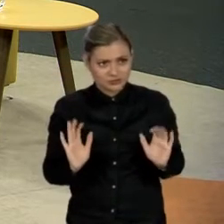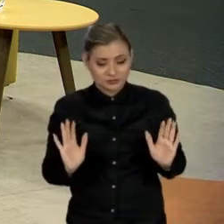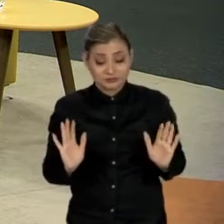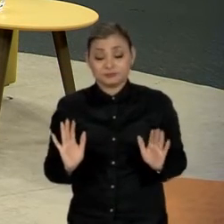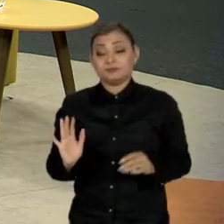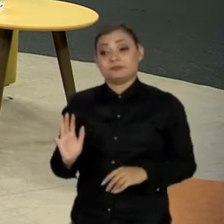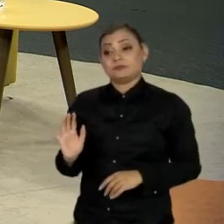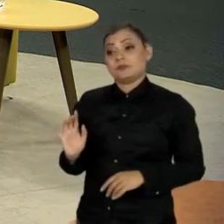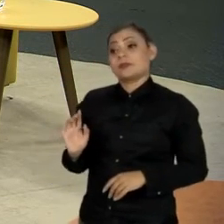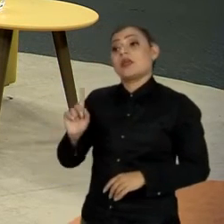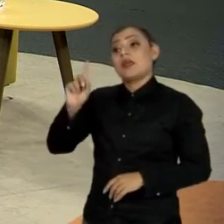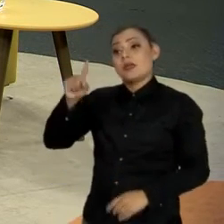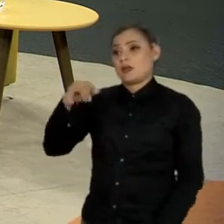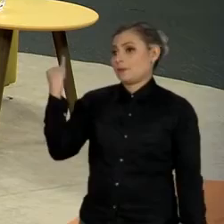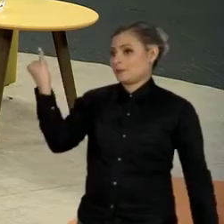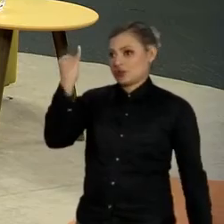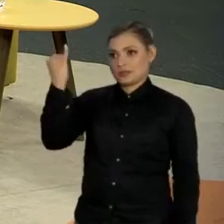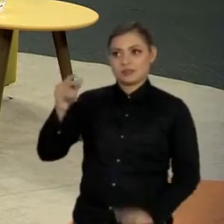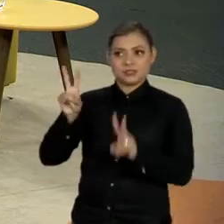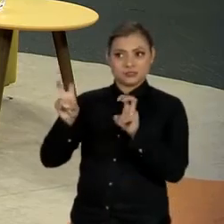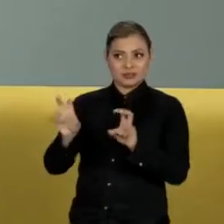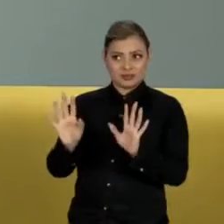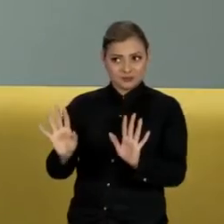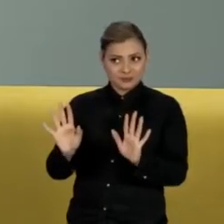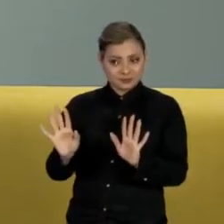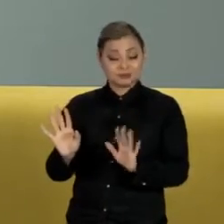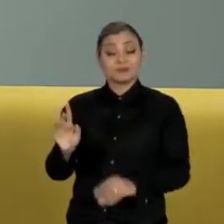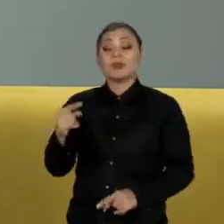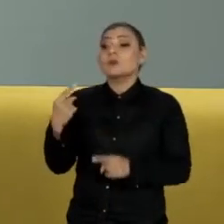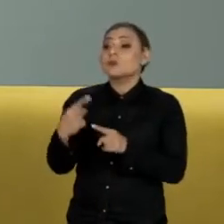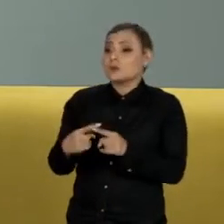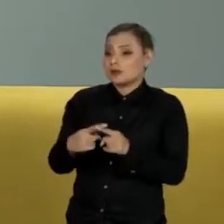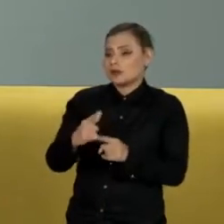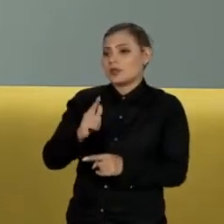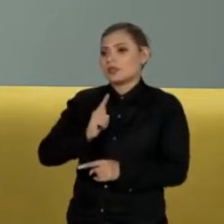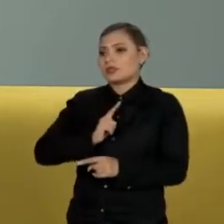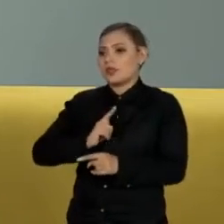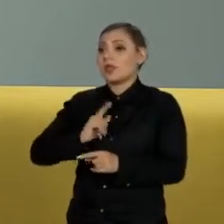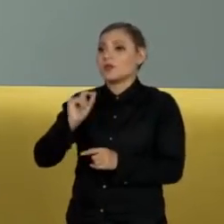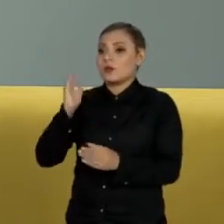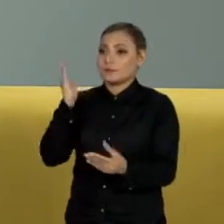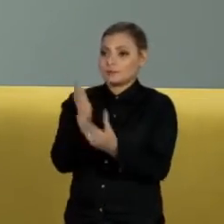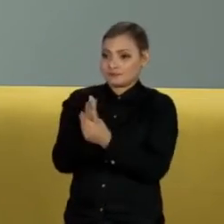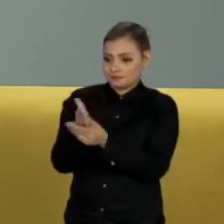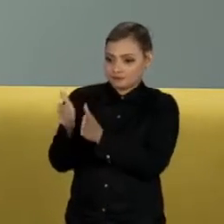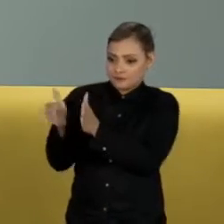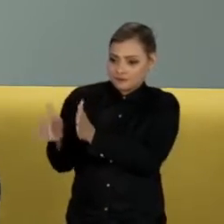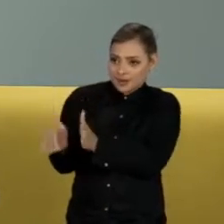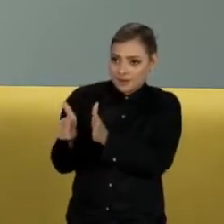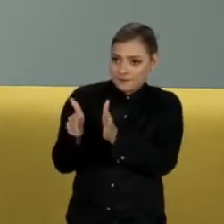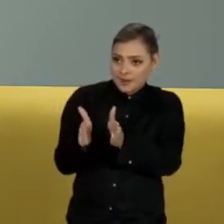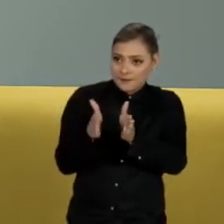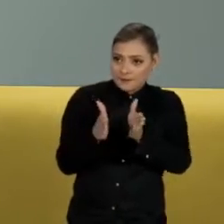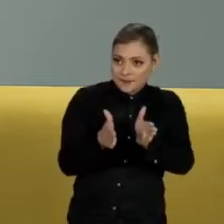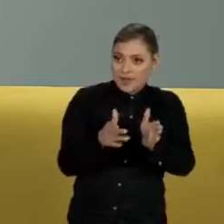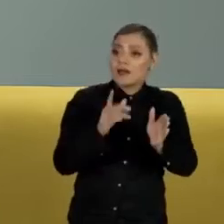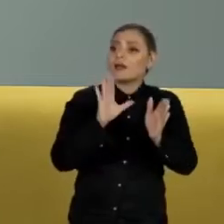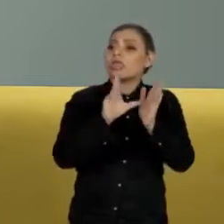isso é importantíssimo. O que existe é um processo penal moroso,